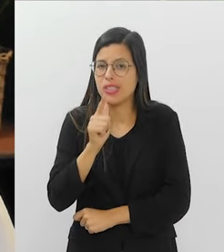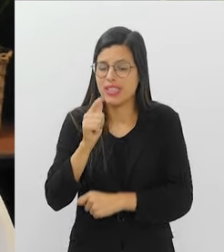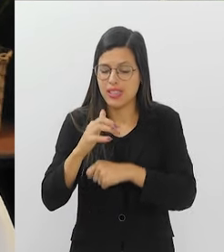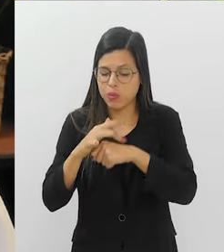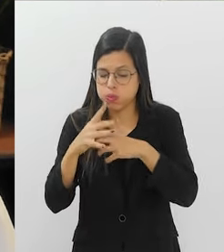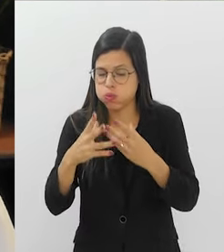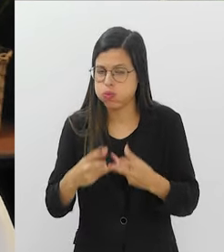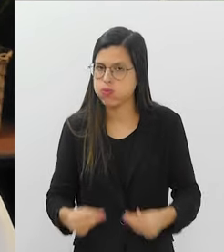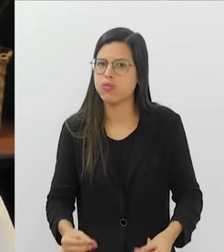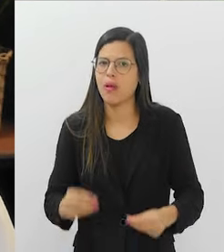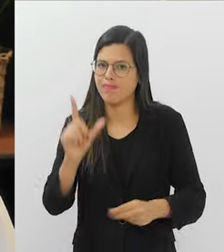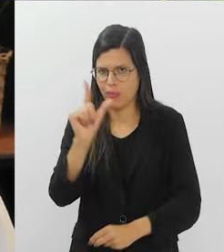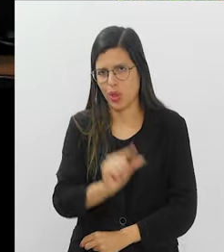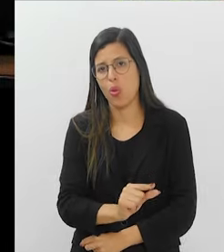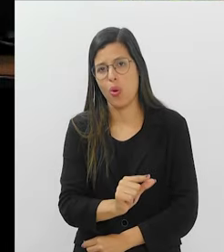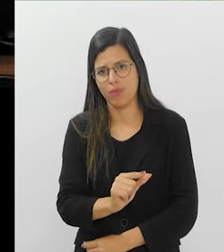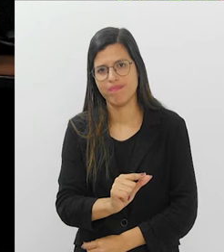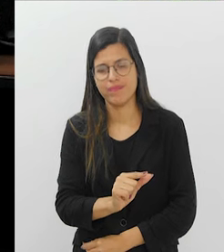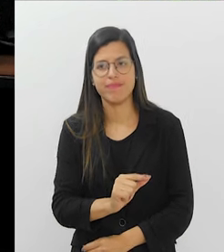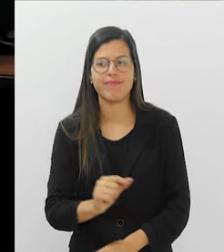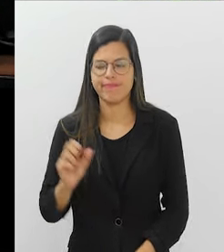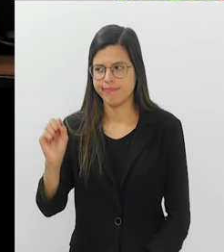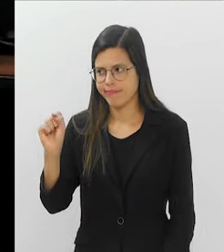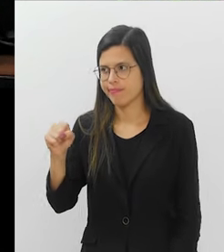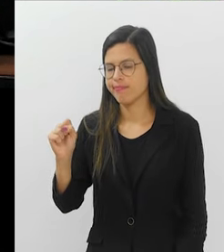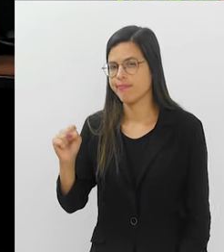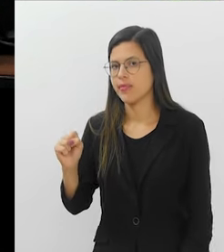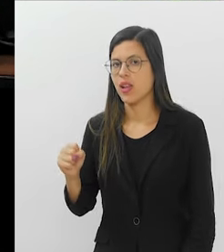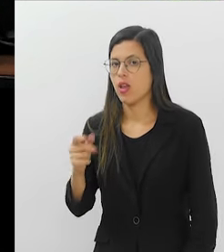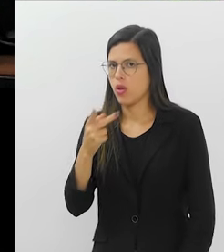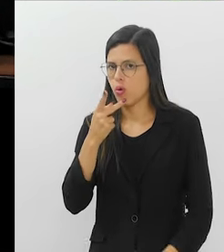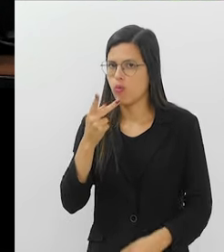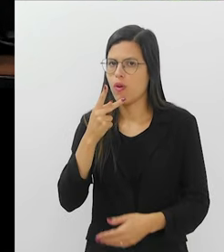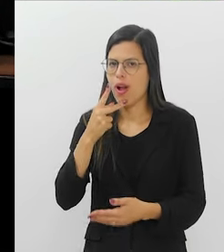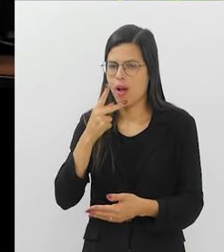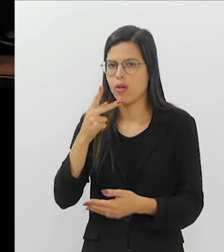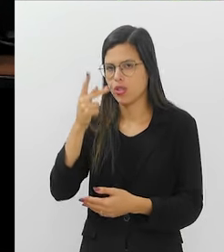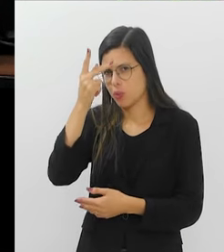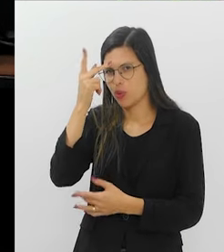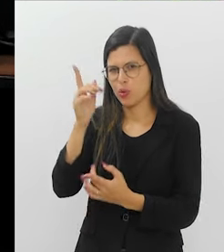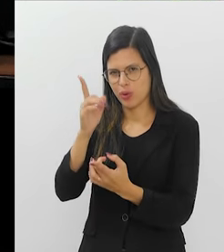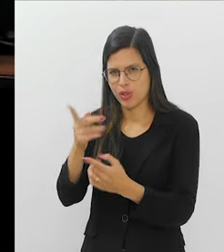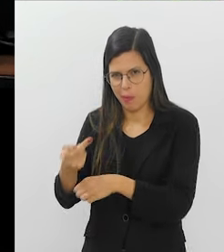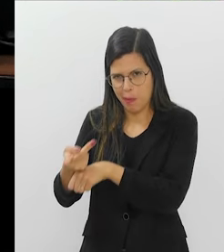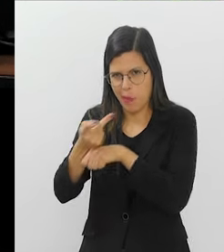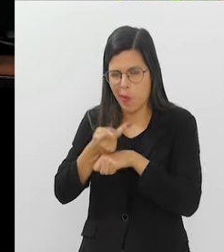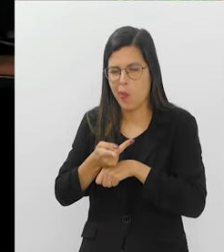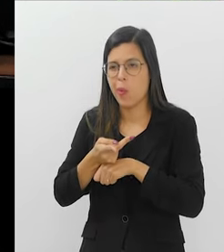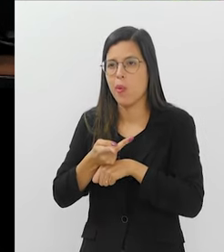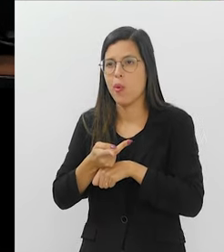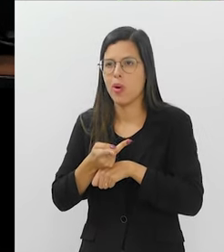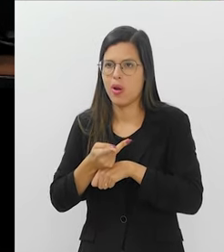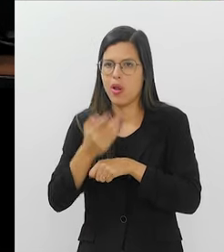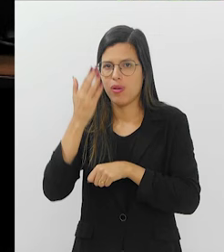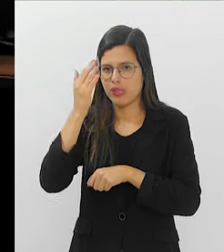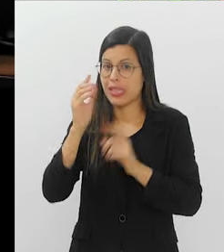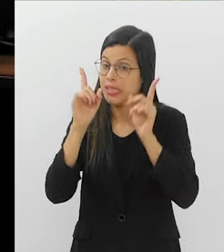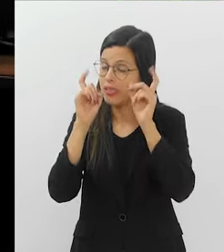Aí a chance de cura é muito menor, né? Justamente. Eu costumo dizer para os meus pacientes, eu sei que pode até parecer